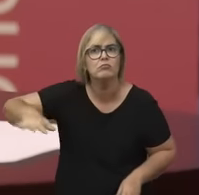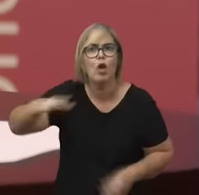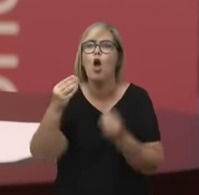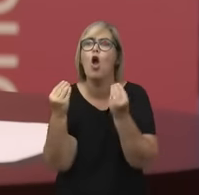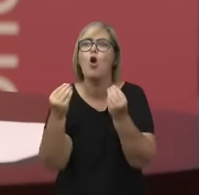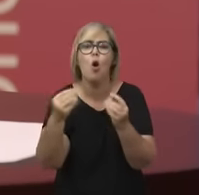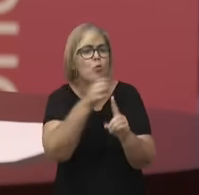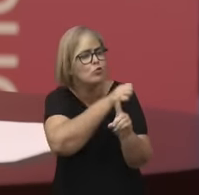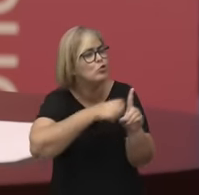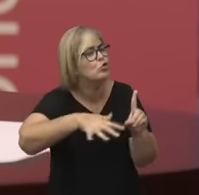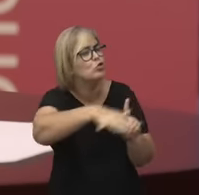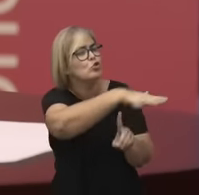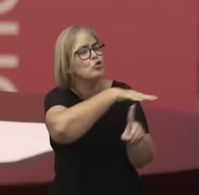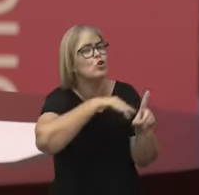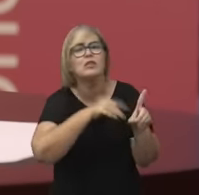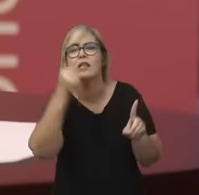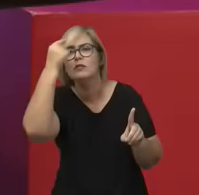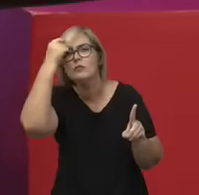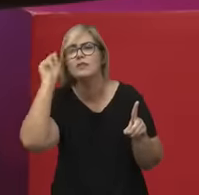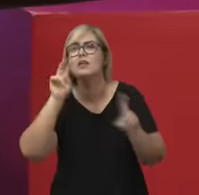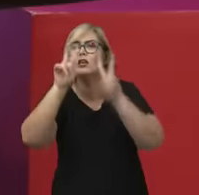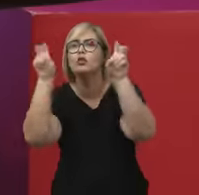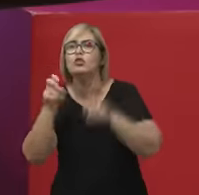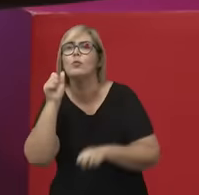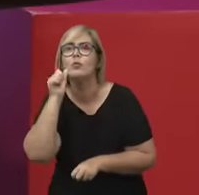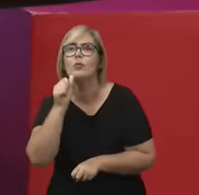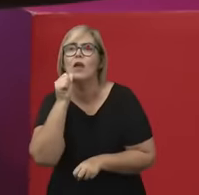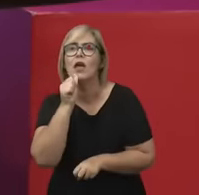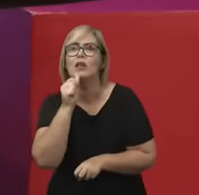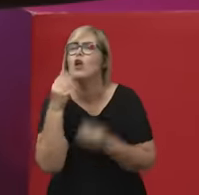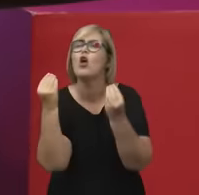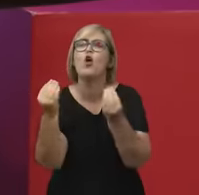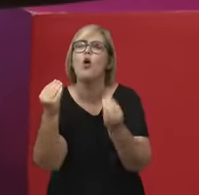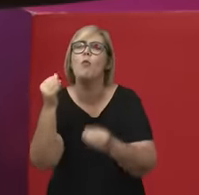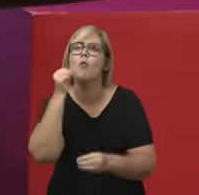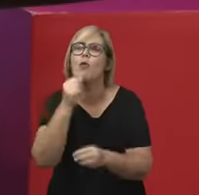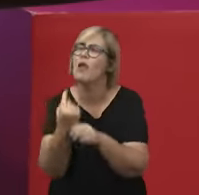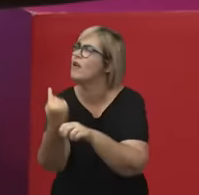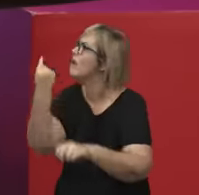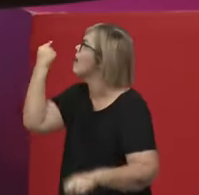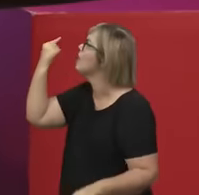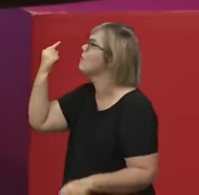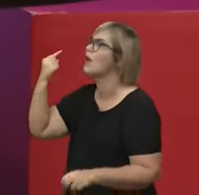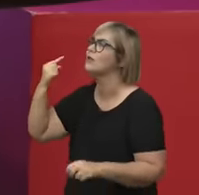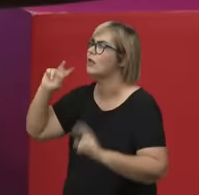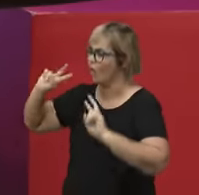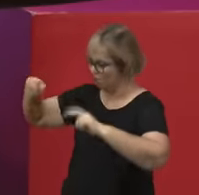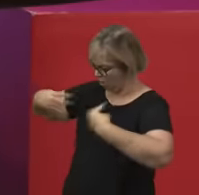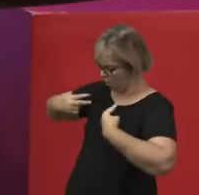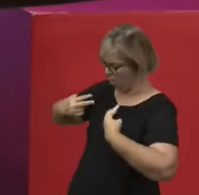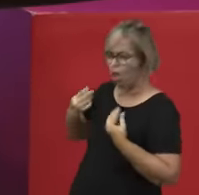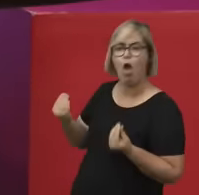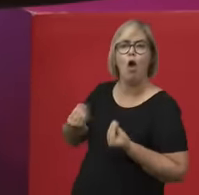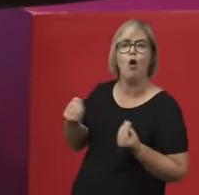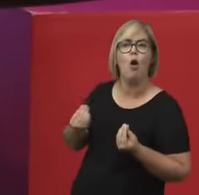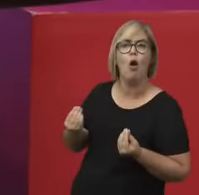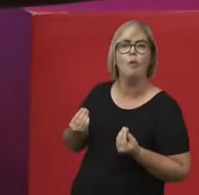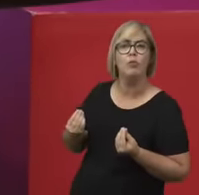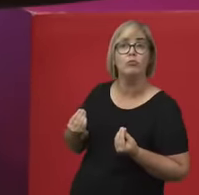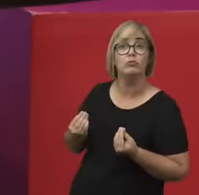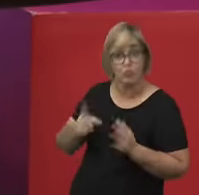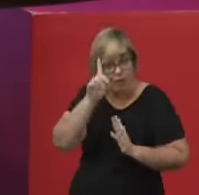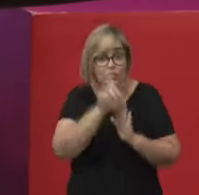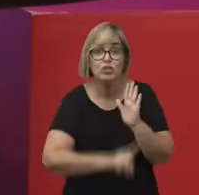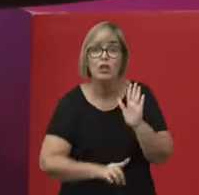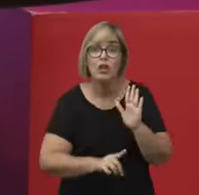pensada. Saiba como outras mulheres pensaram a si mesmas ao longo da história. Então, é uma questão de direito.